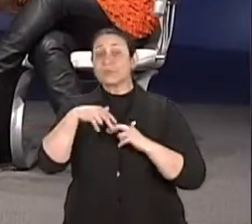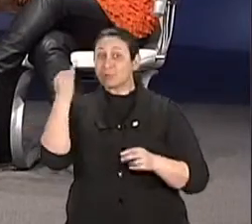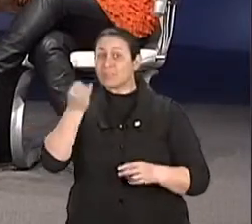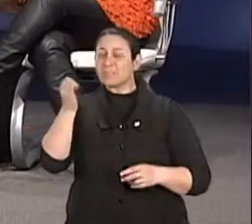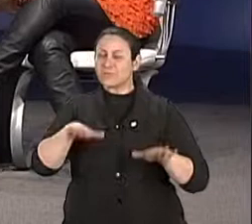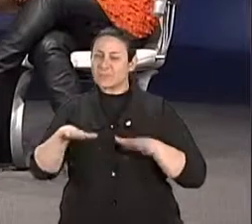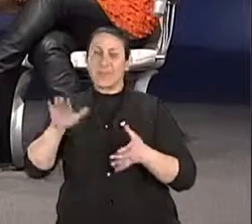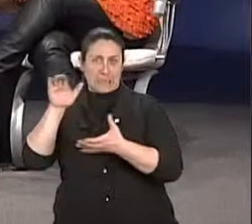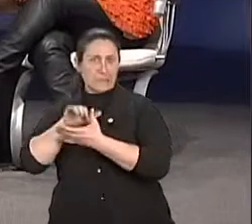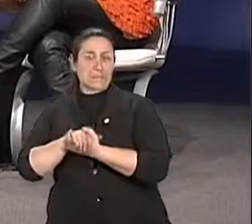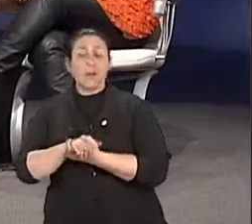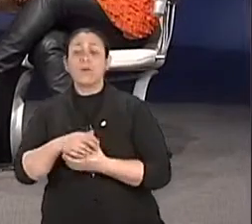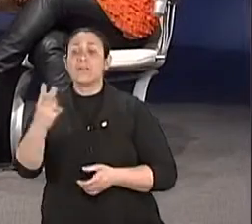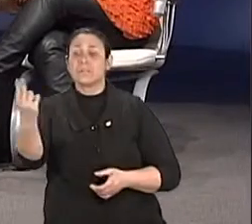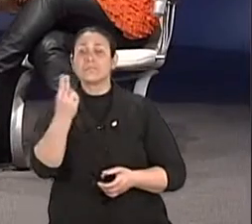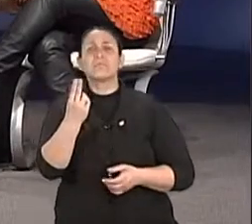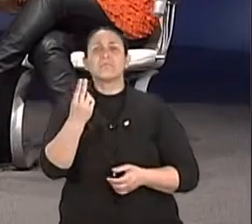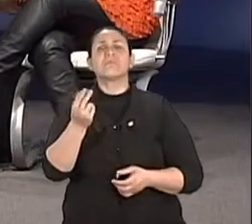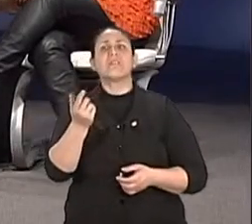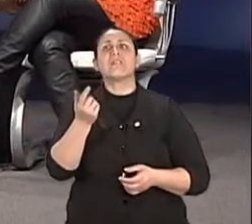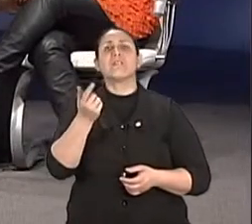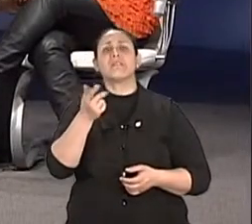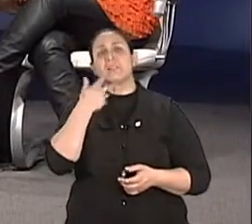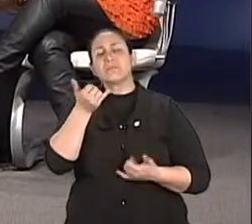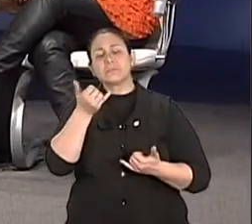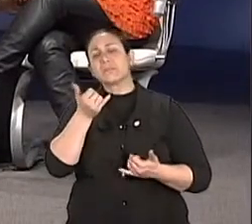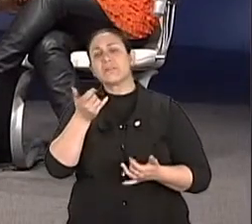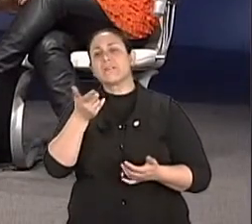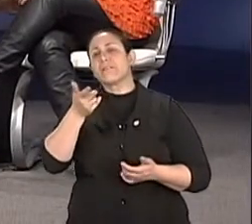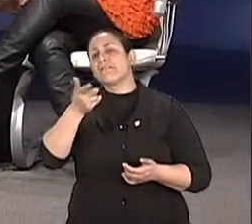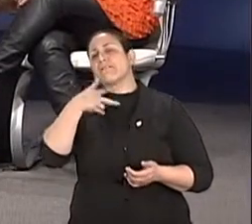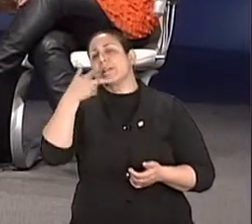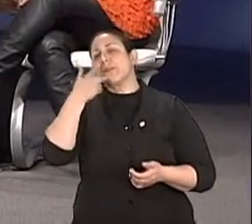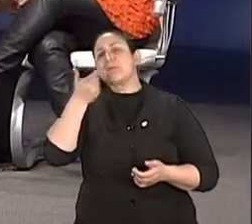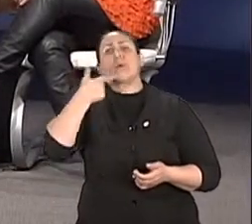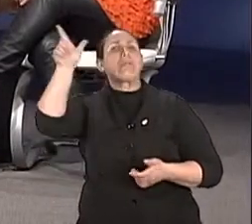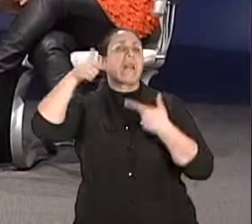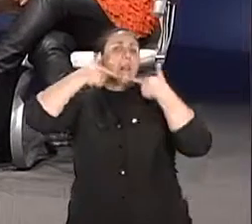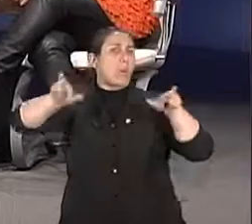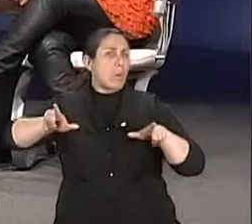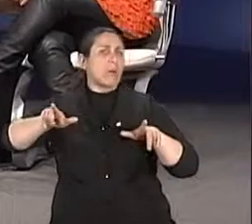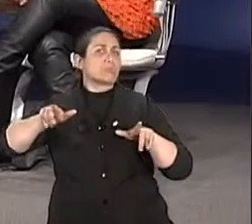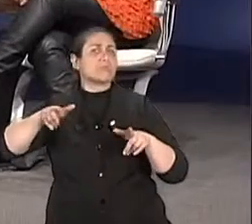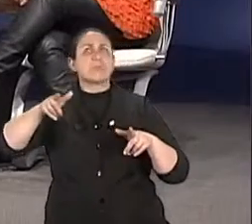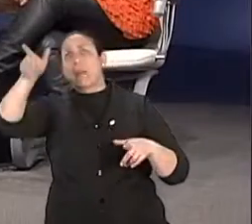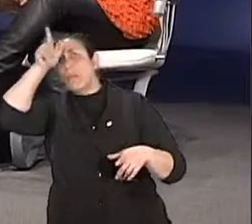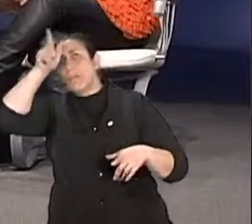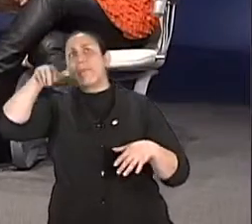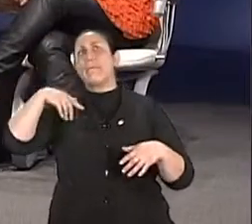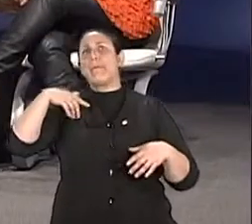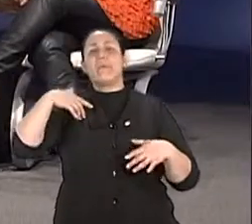vezes tu tá falando e eu estou entendendo em alemão, tu tá falando em grego. Não, não é a